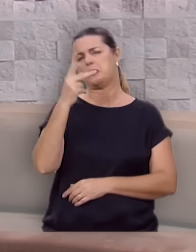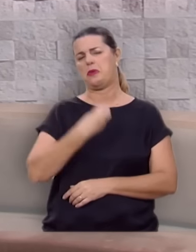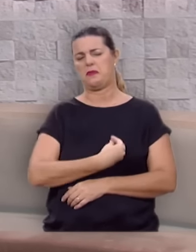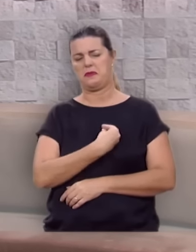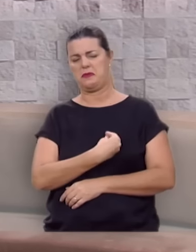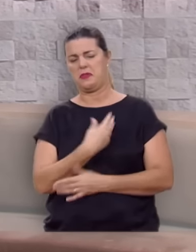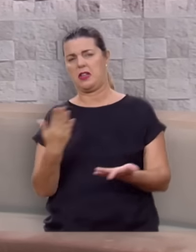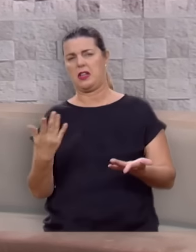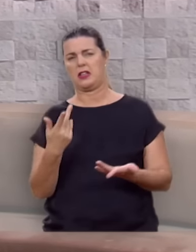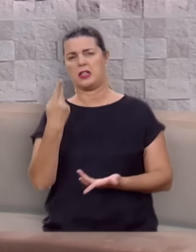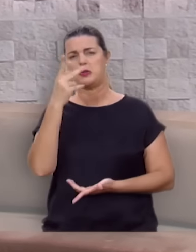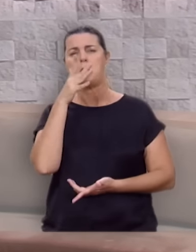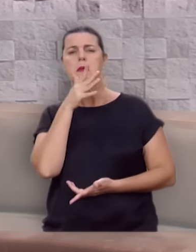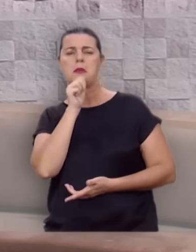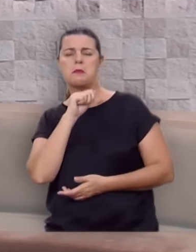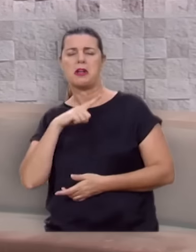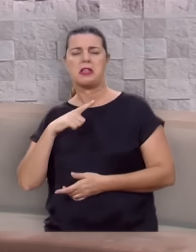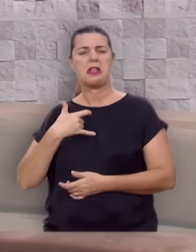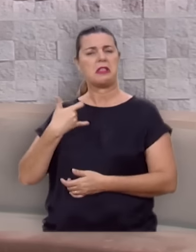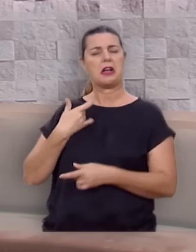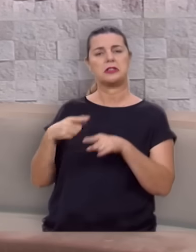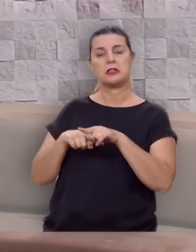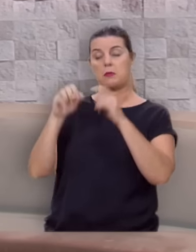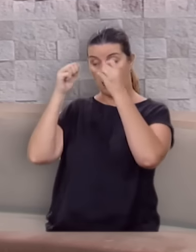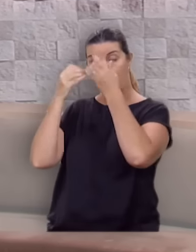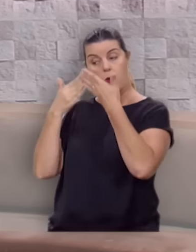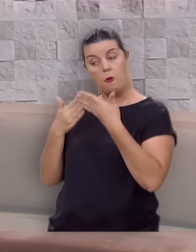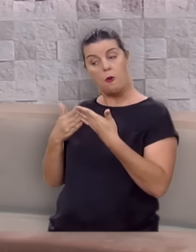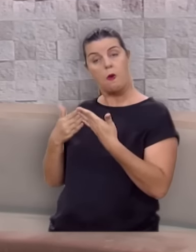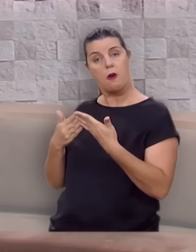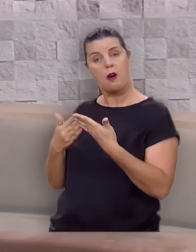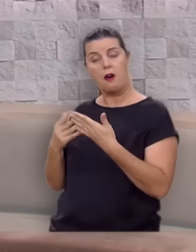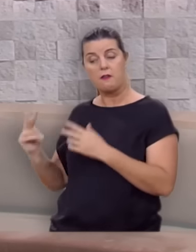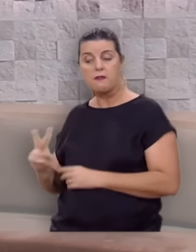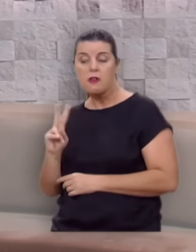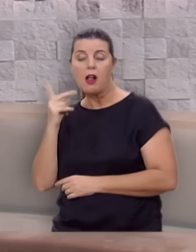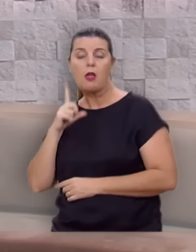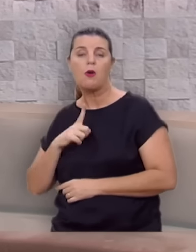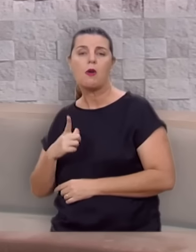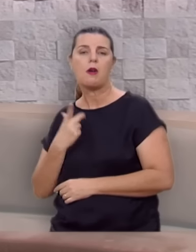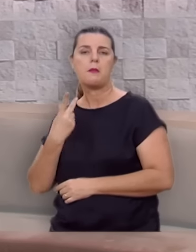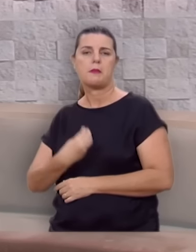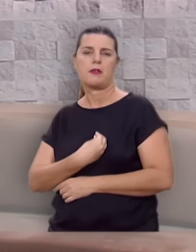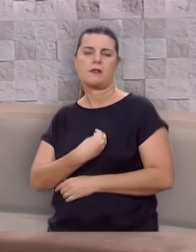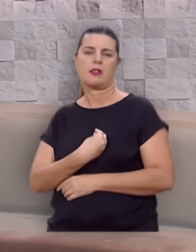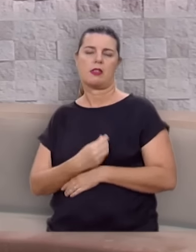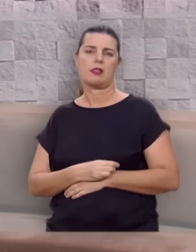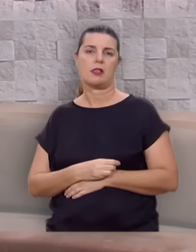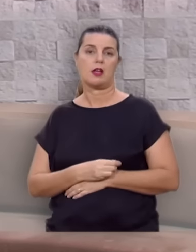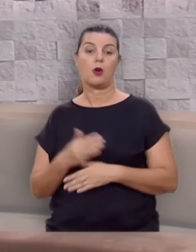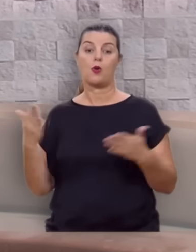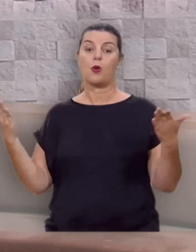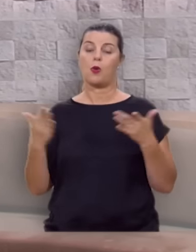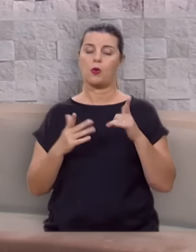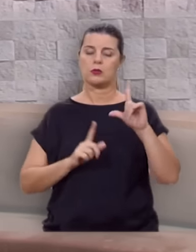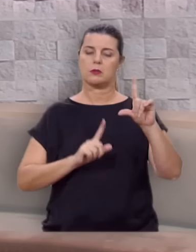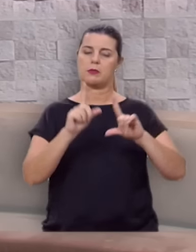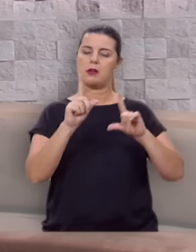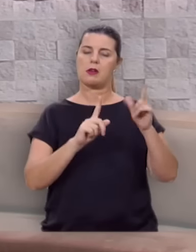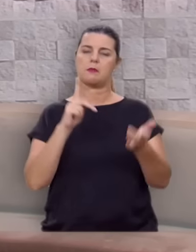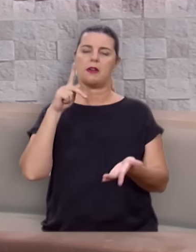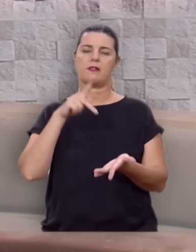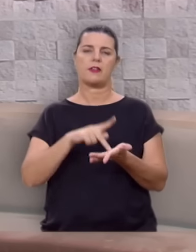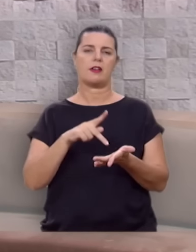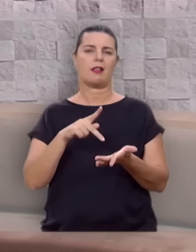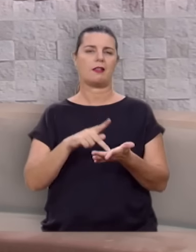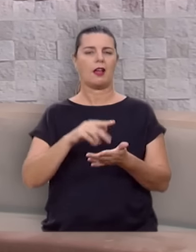a idade que você tem, não importa a idade que a sua mãe tem, honre sua mãe, valorize sua mãe. E hoje o programa